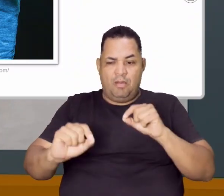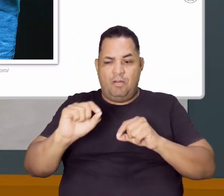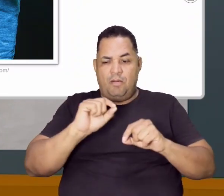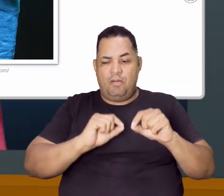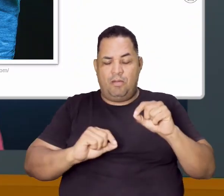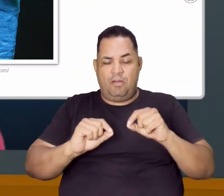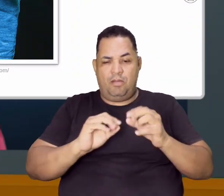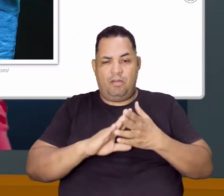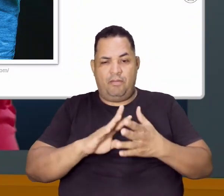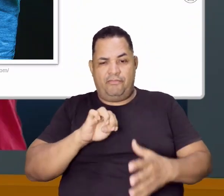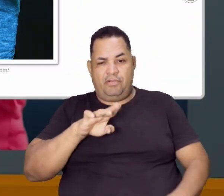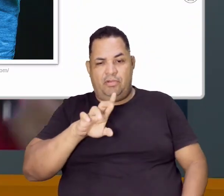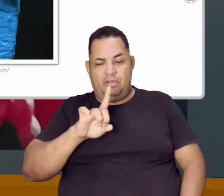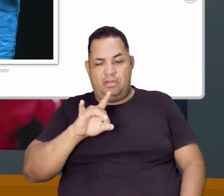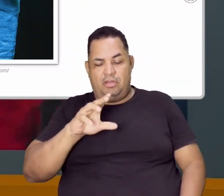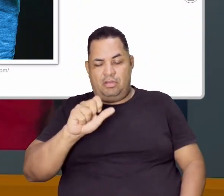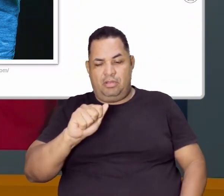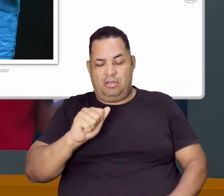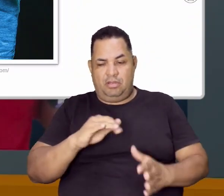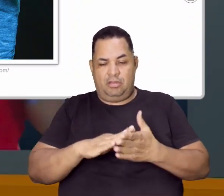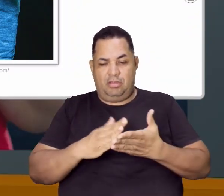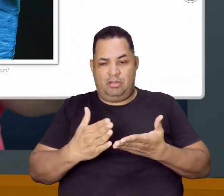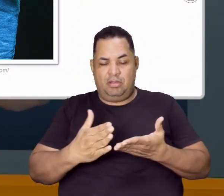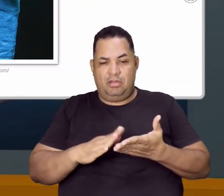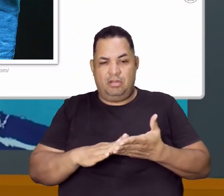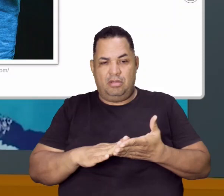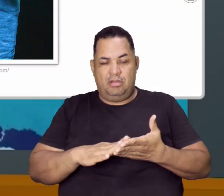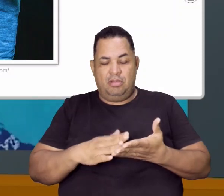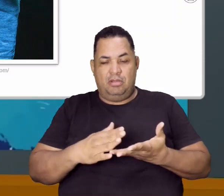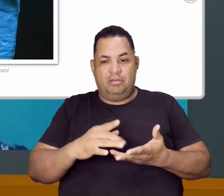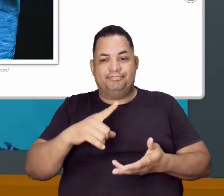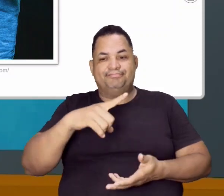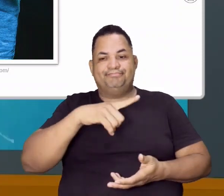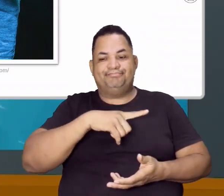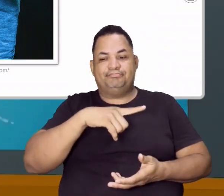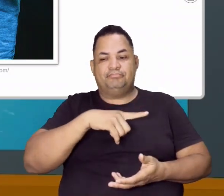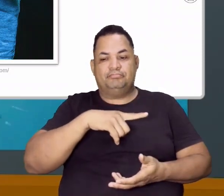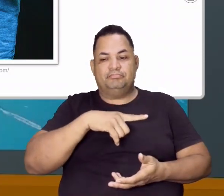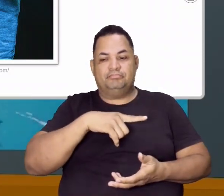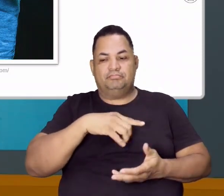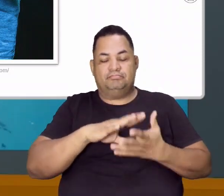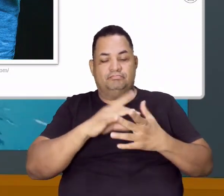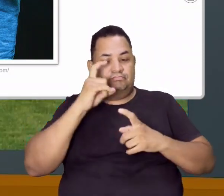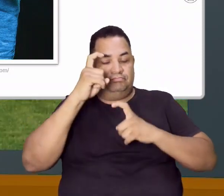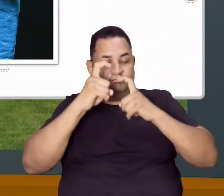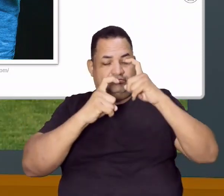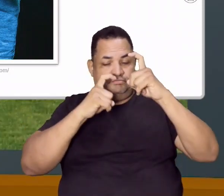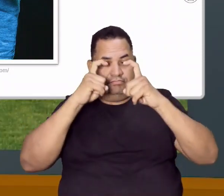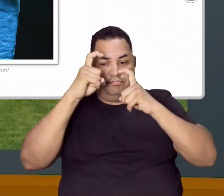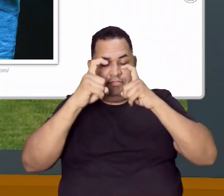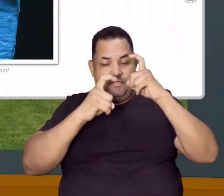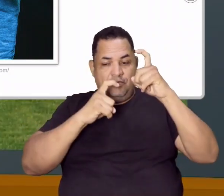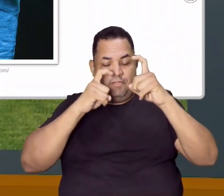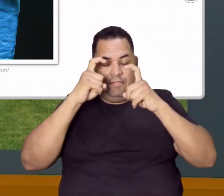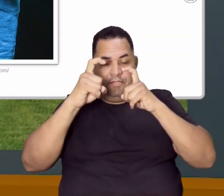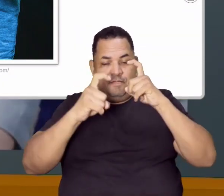vigorexia. Então essa vigorexia, envolve aí uma preocupação